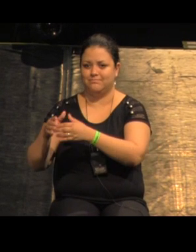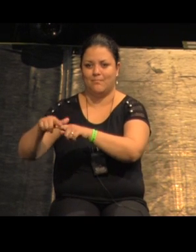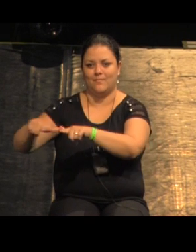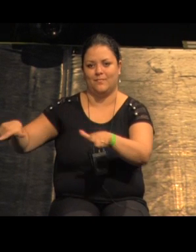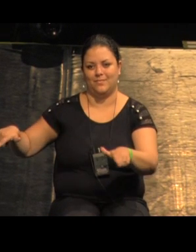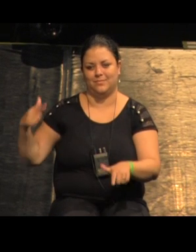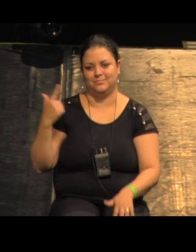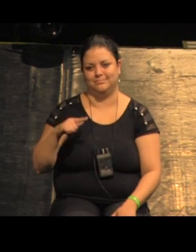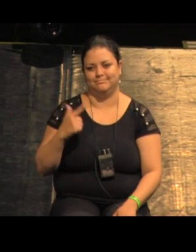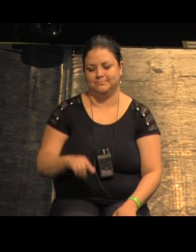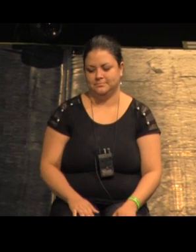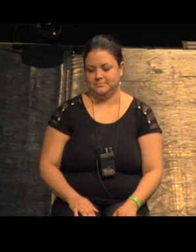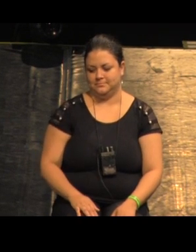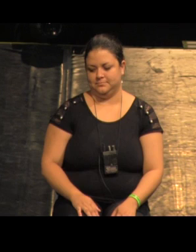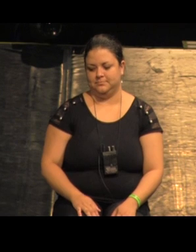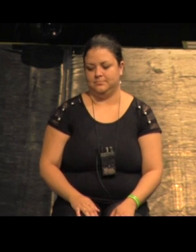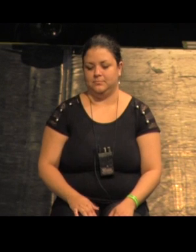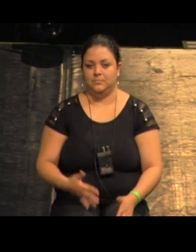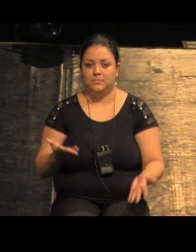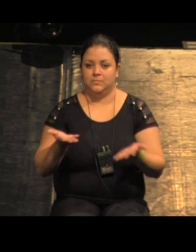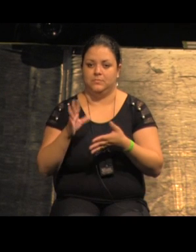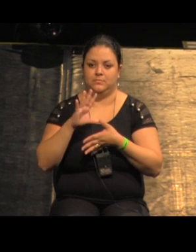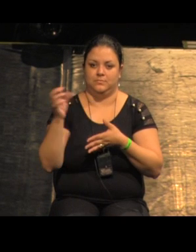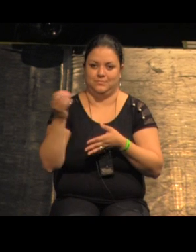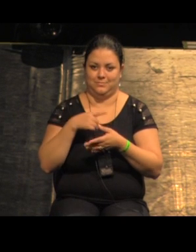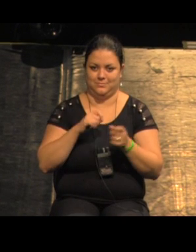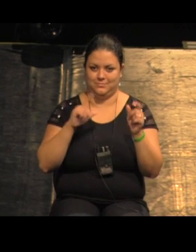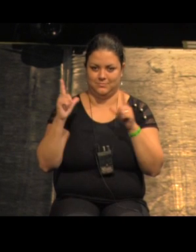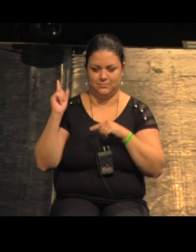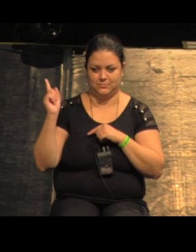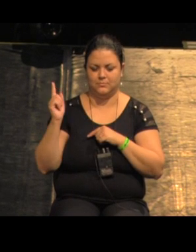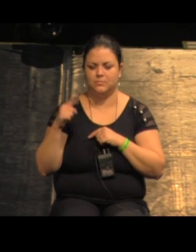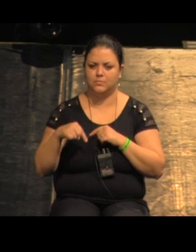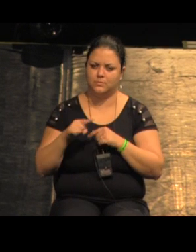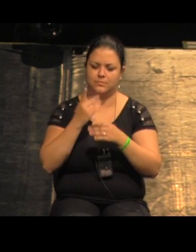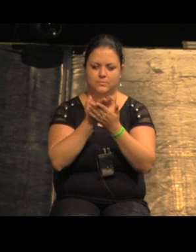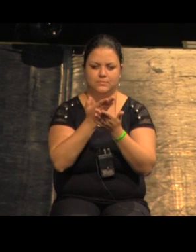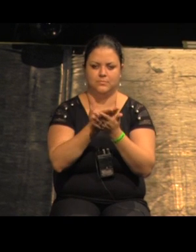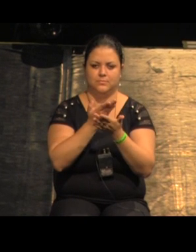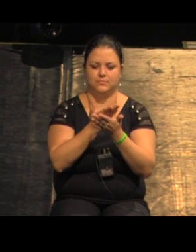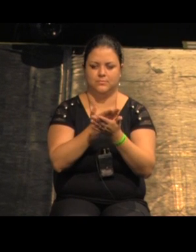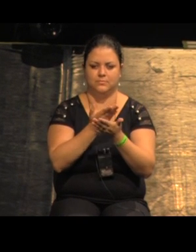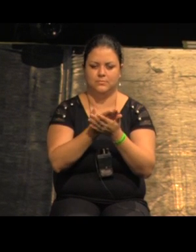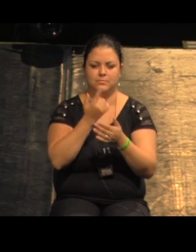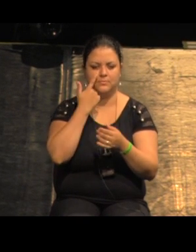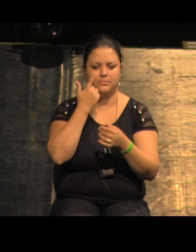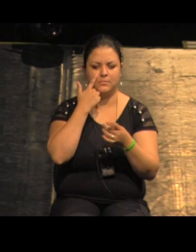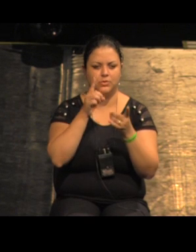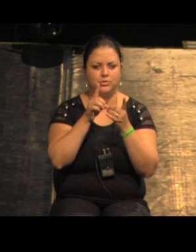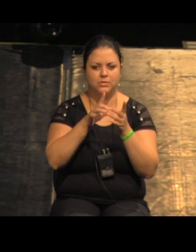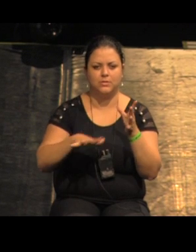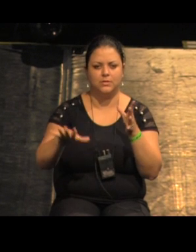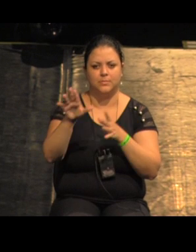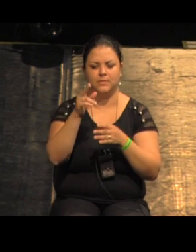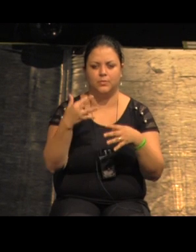então a gente fez uma leitura e aqui já foi mais um aprendizado a gente fez uma leitura da dinâmica urbana deste